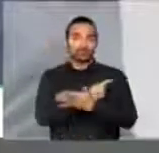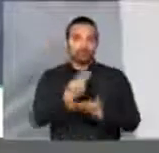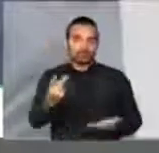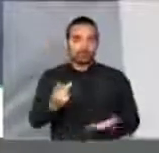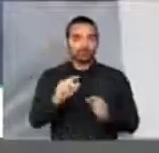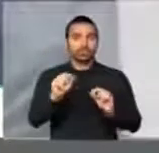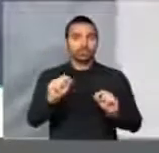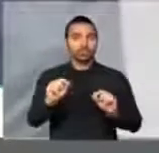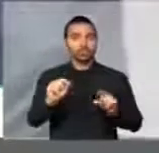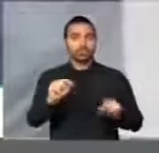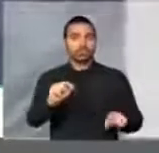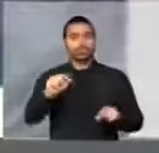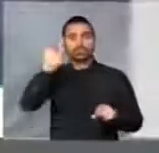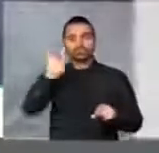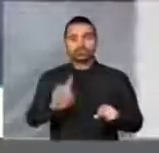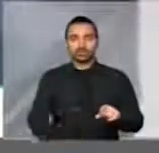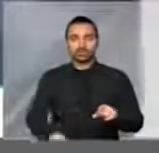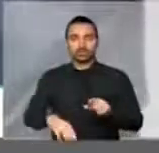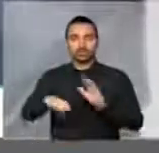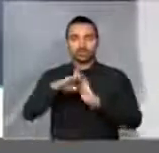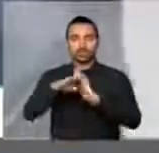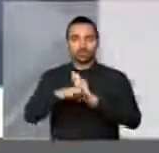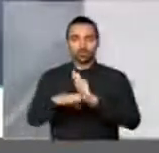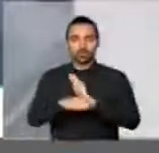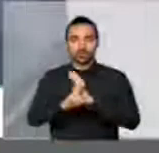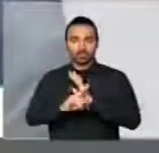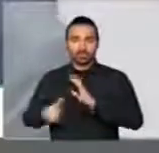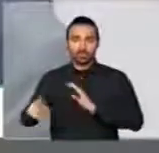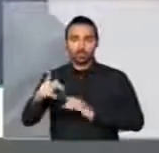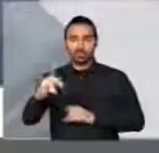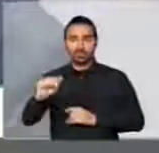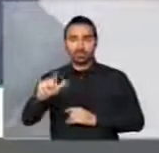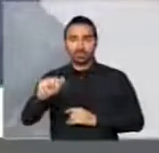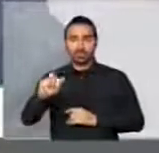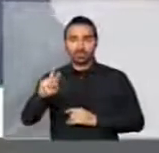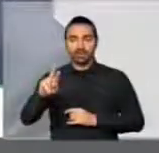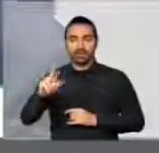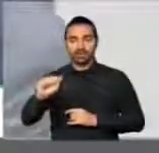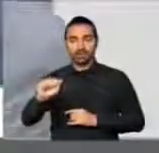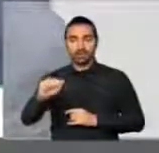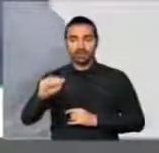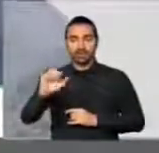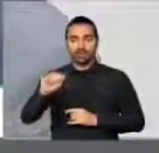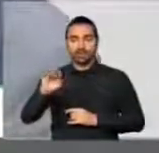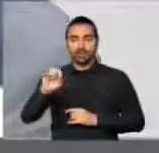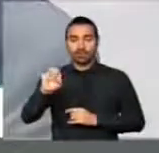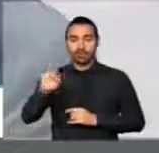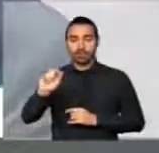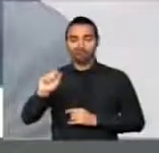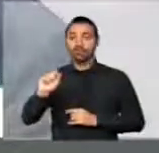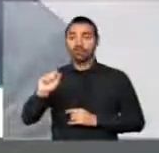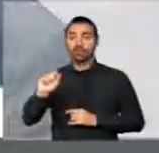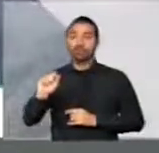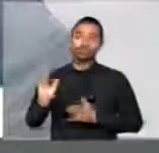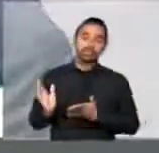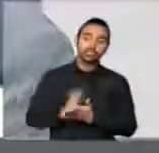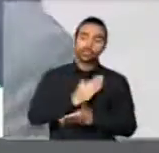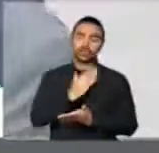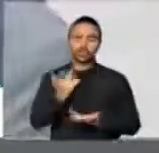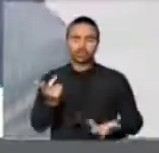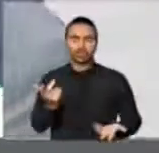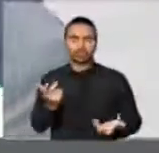dirigente, o diretor do programa Palavra Aberta da Câmara teria sido afastado de maneira arbitrária, injusta.